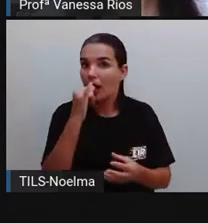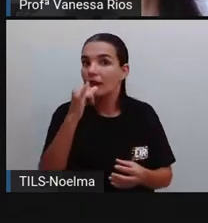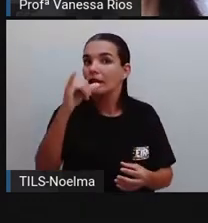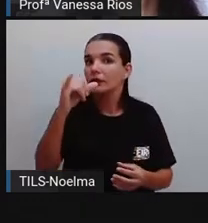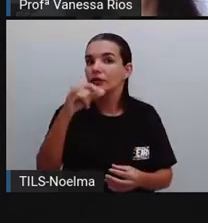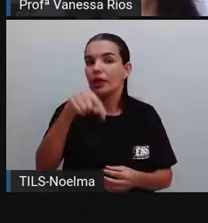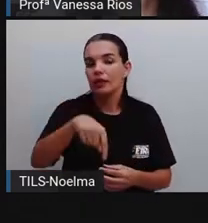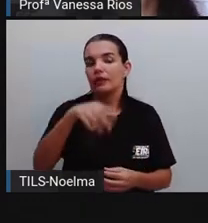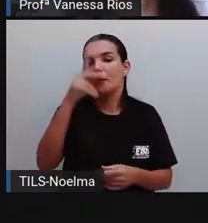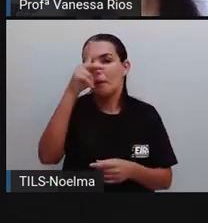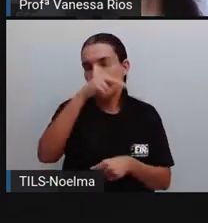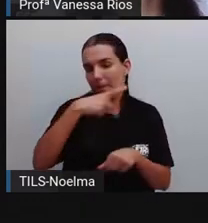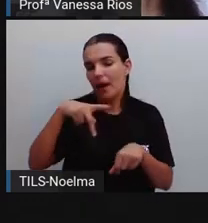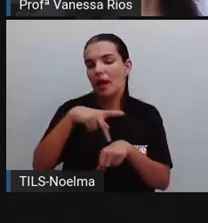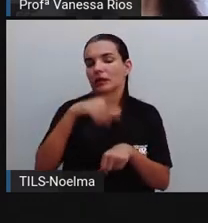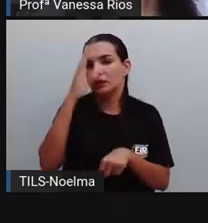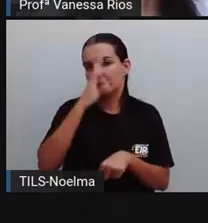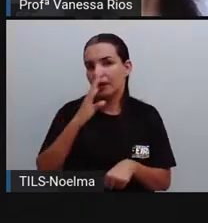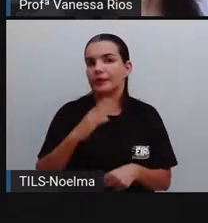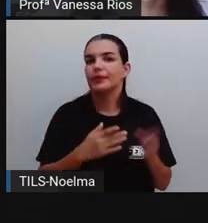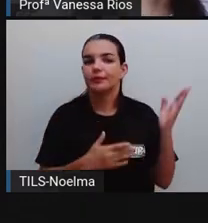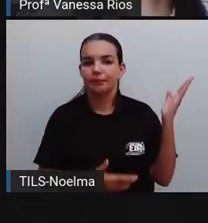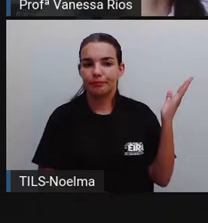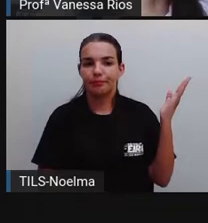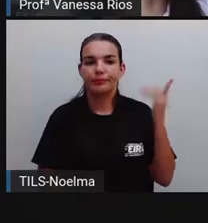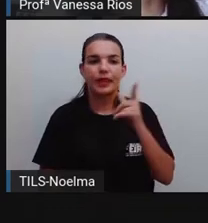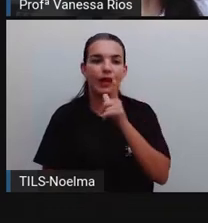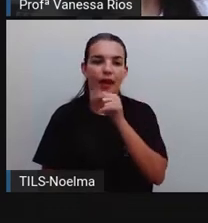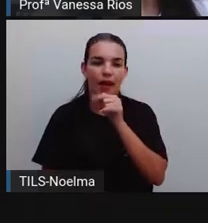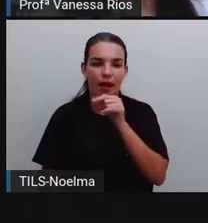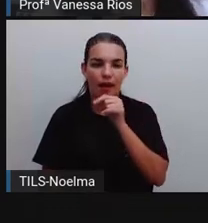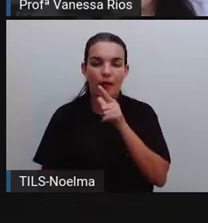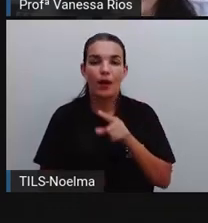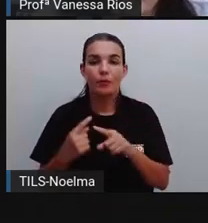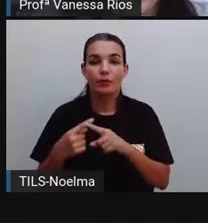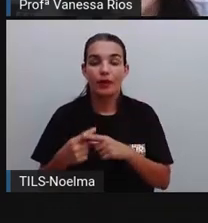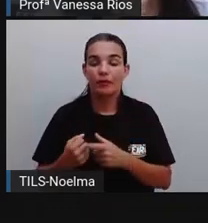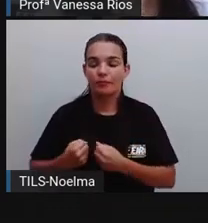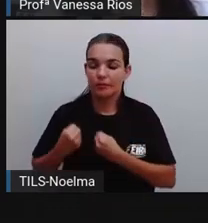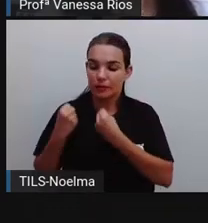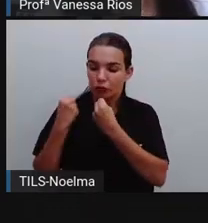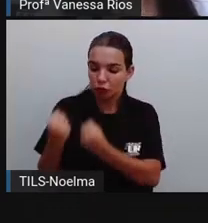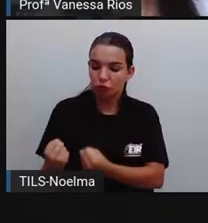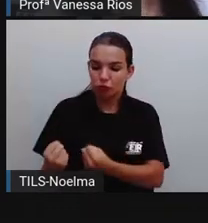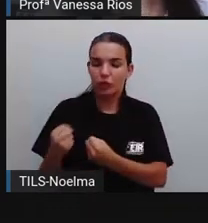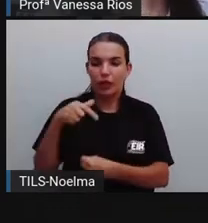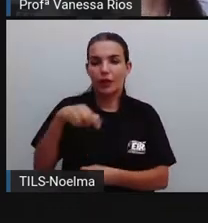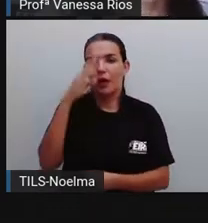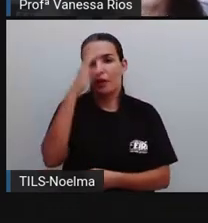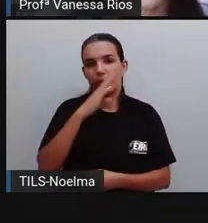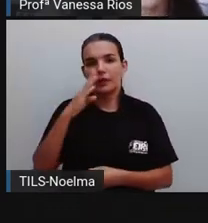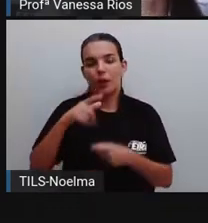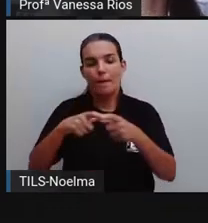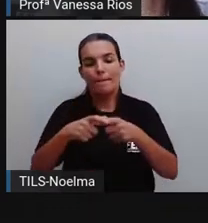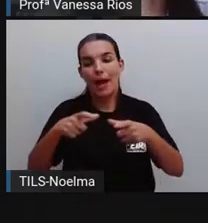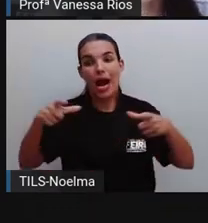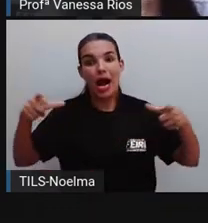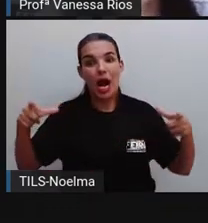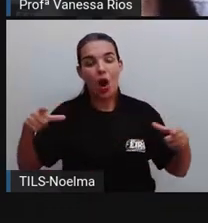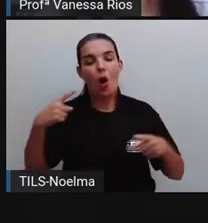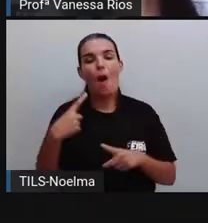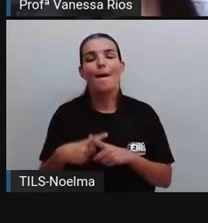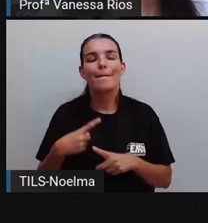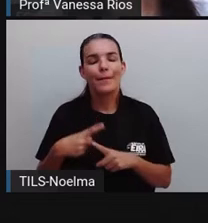para o nosso país. Quer dizer, a energia elétrica que sustenta, na verdade, o Brasil em maior parte, vem